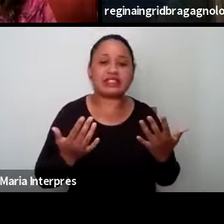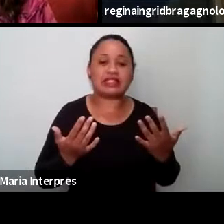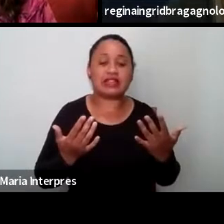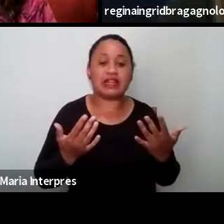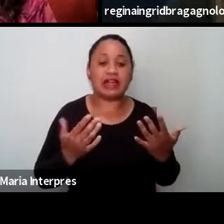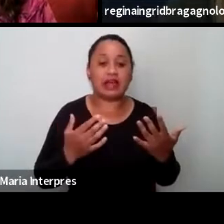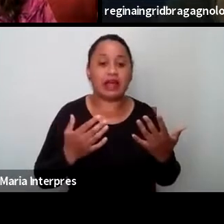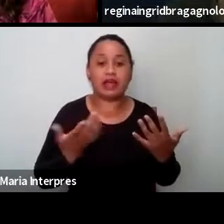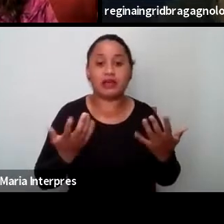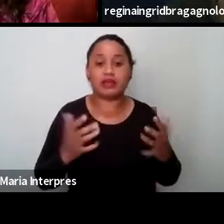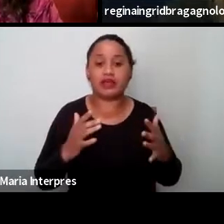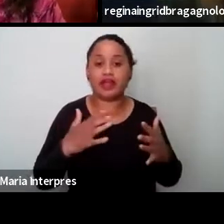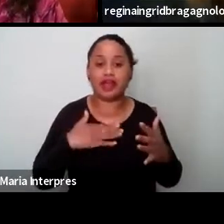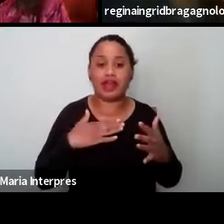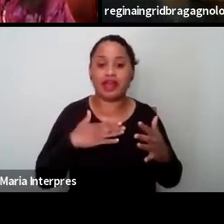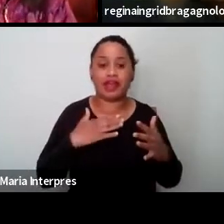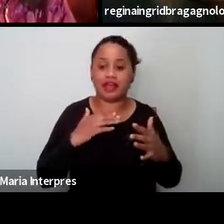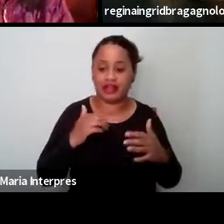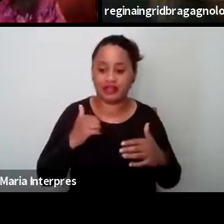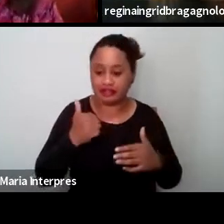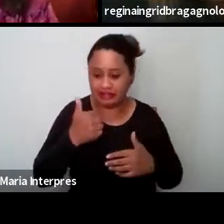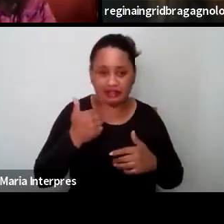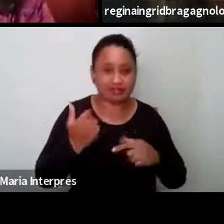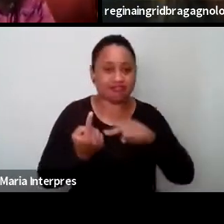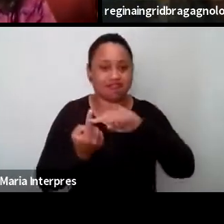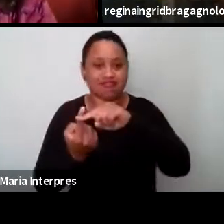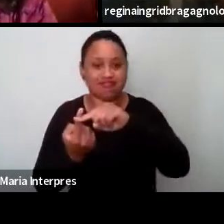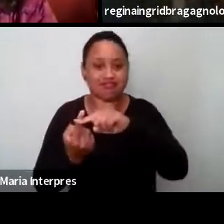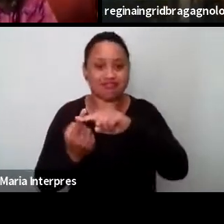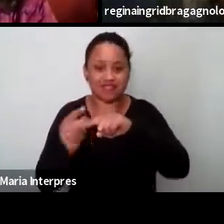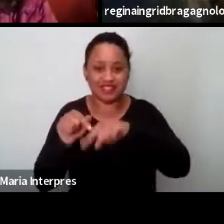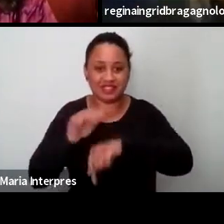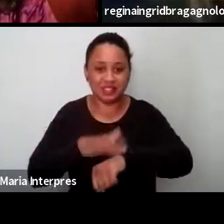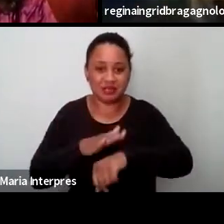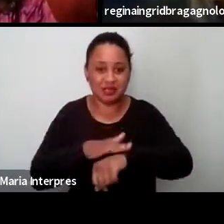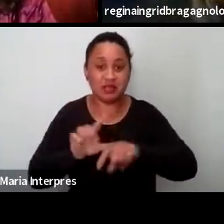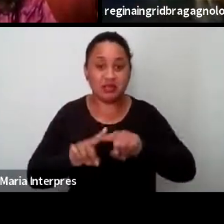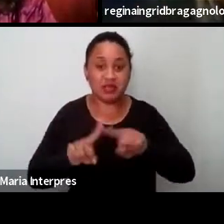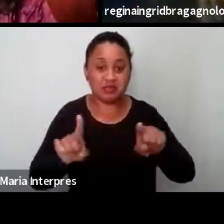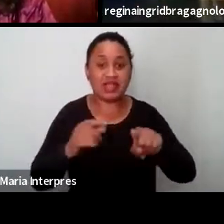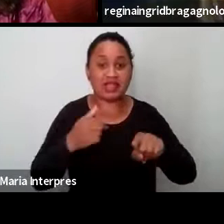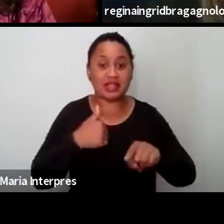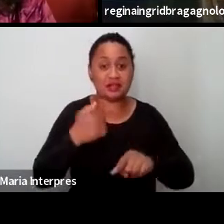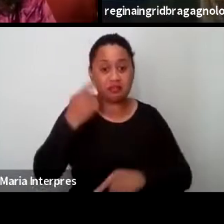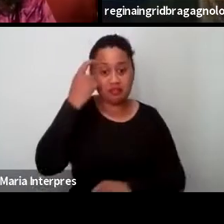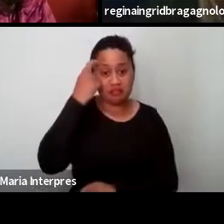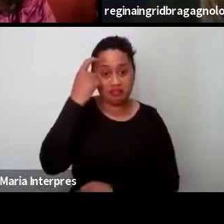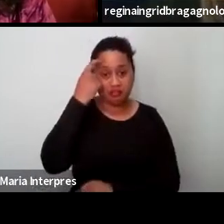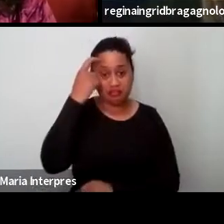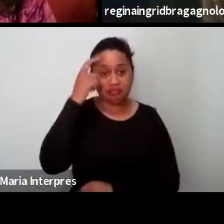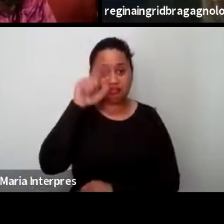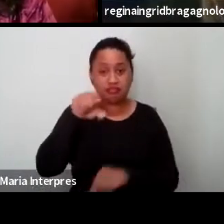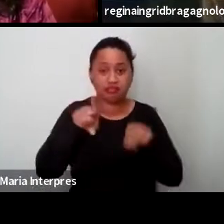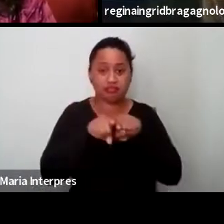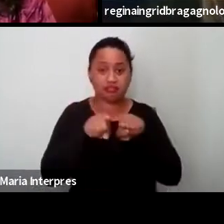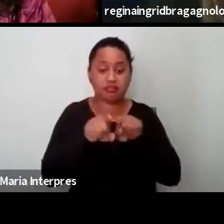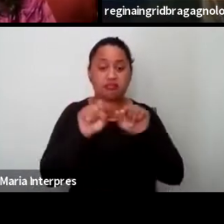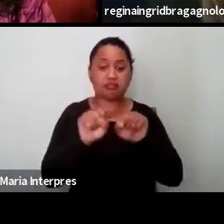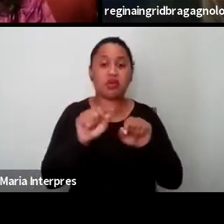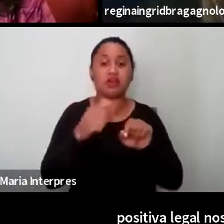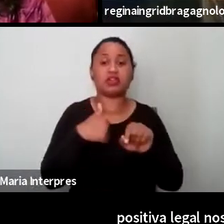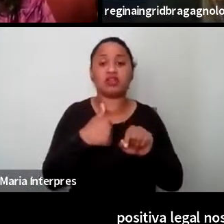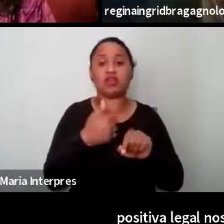positiva, negar o nosso momento, mas eu penso que aí também pode ser as novas